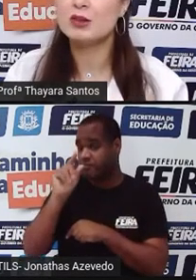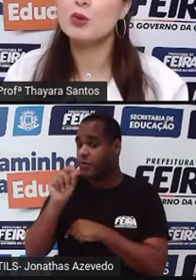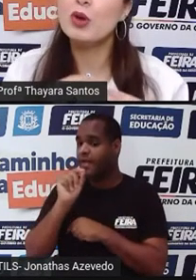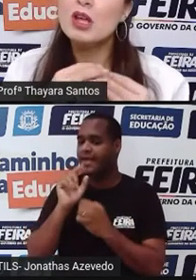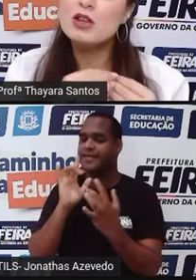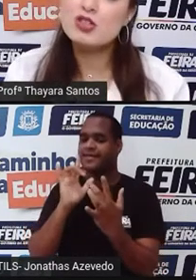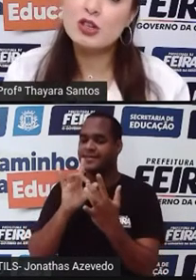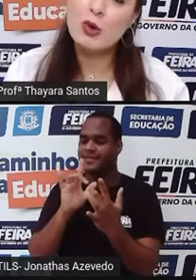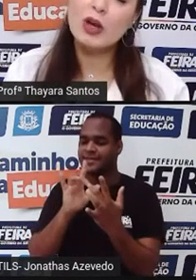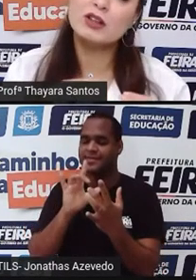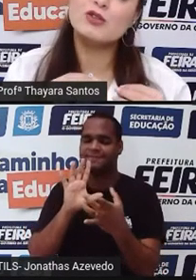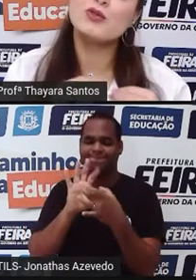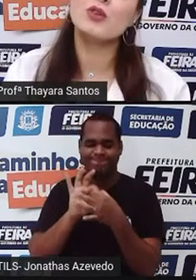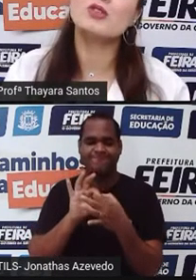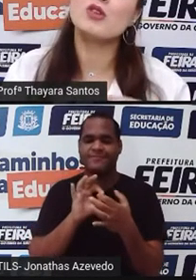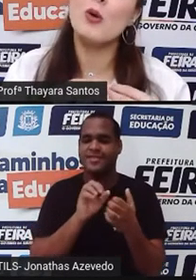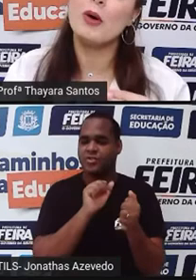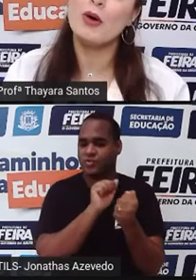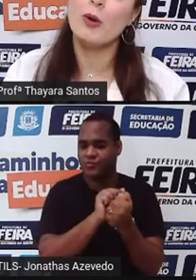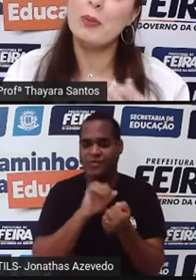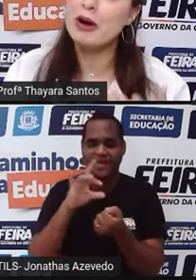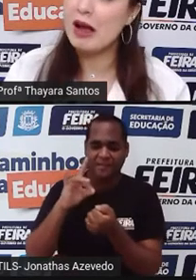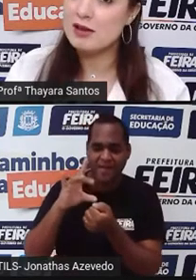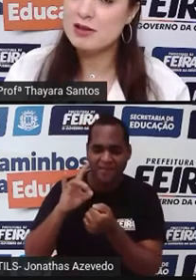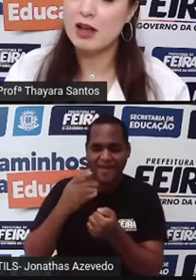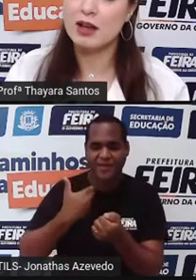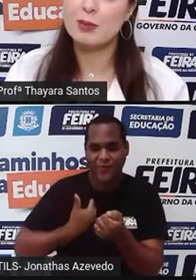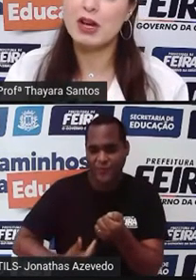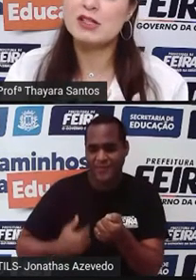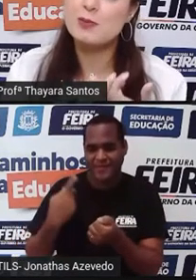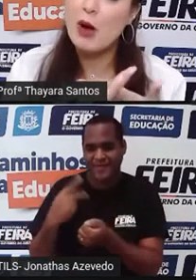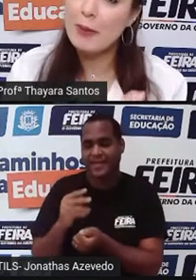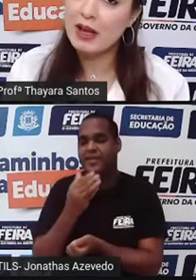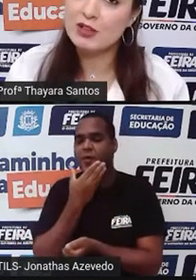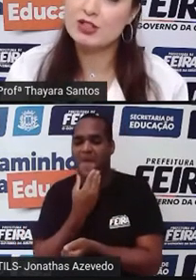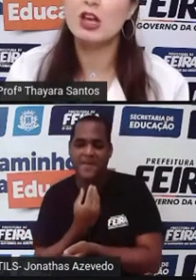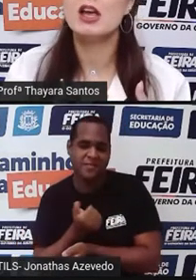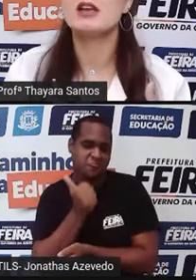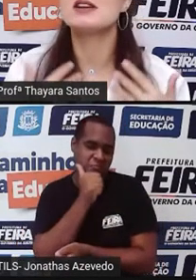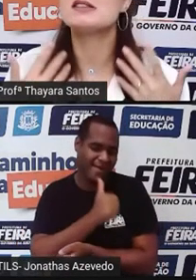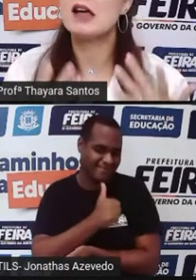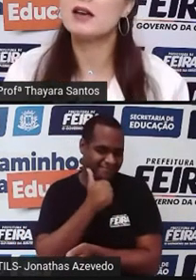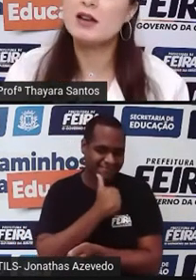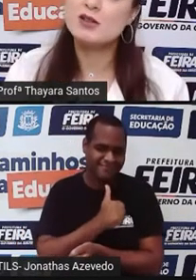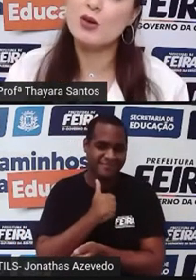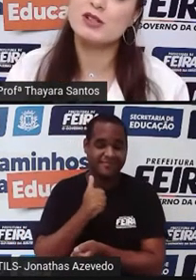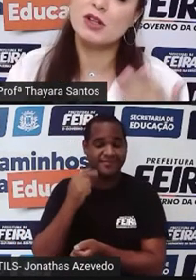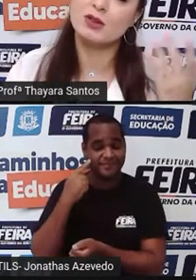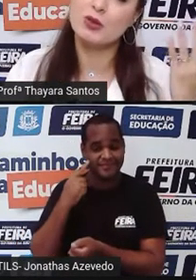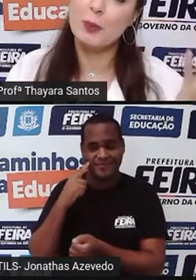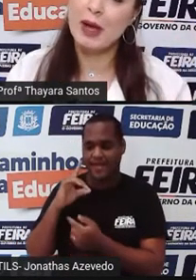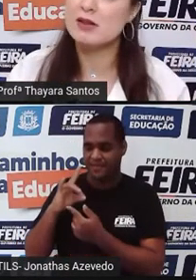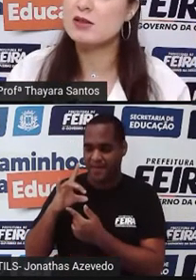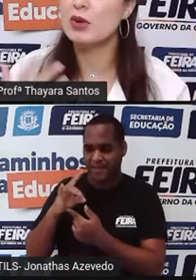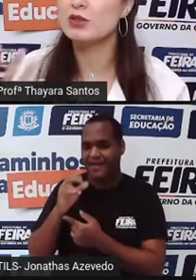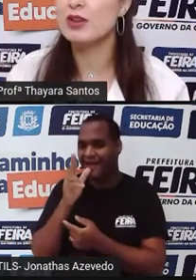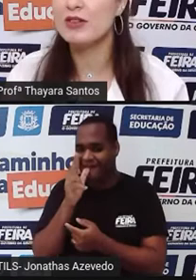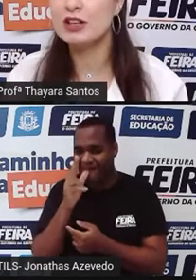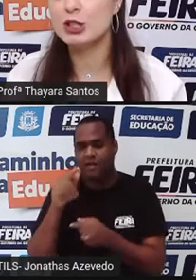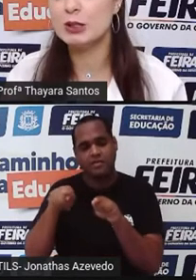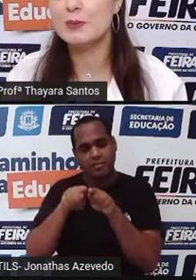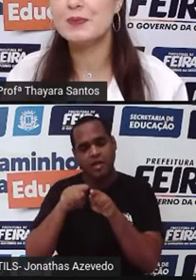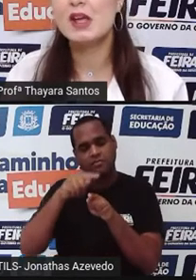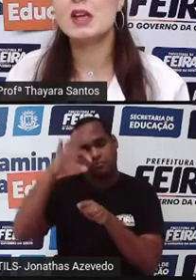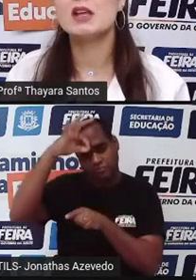contato íntimo entre os fluidos corporais, né? Principalmente entre as secreções, tanto do pênis quanto